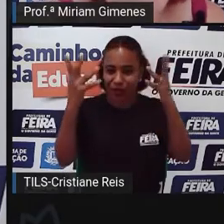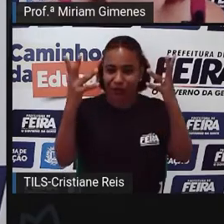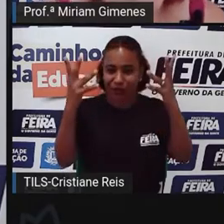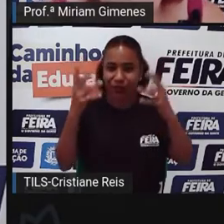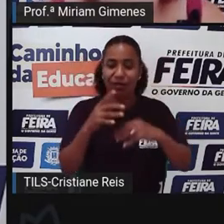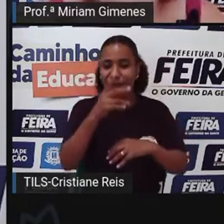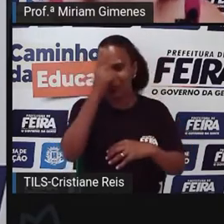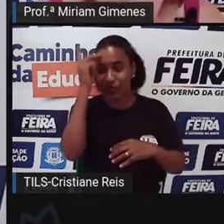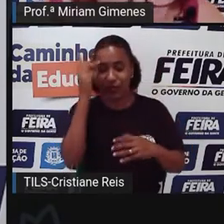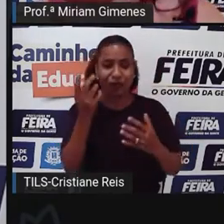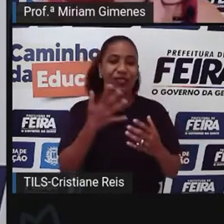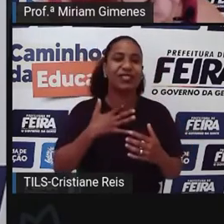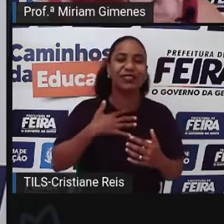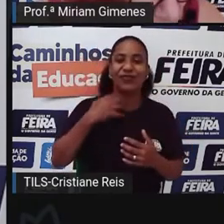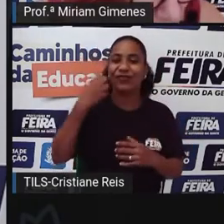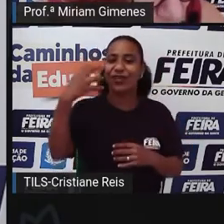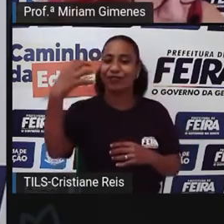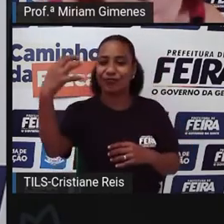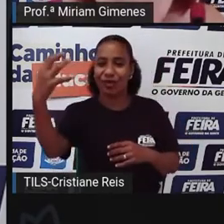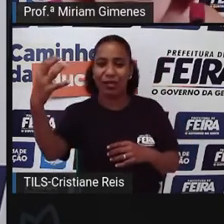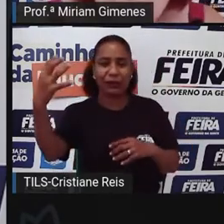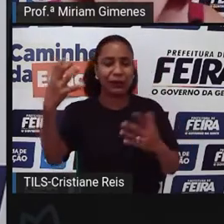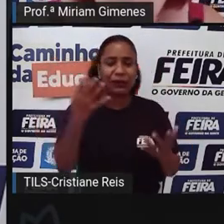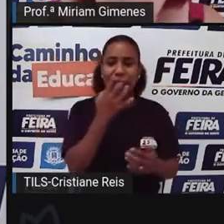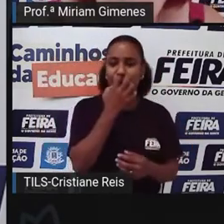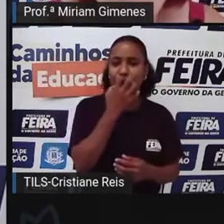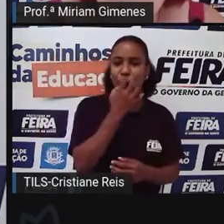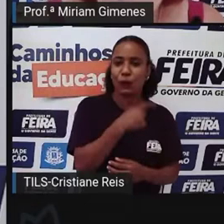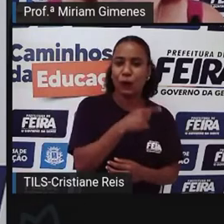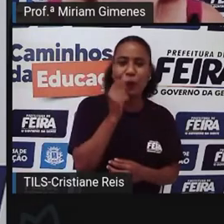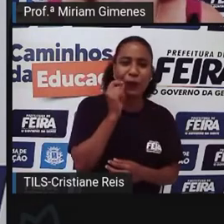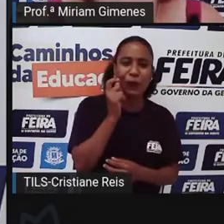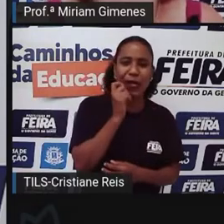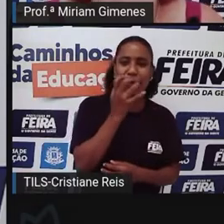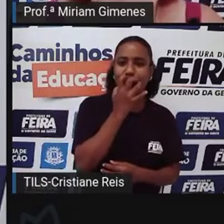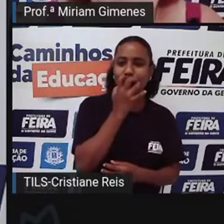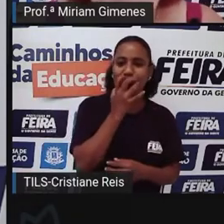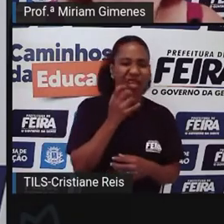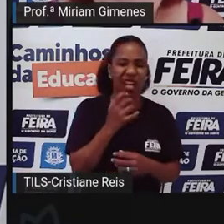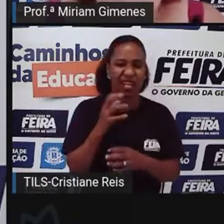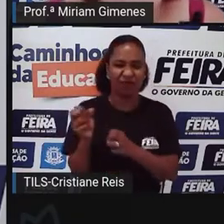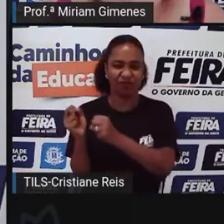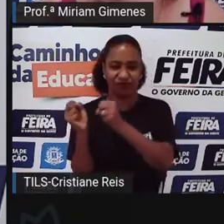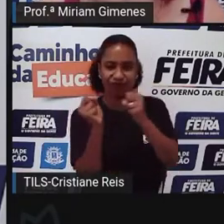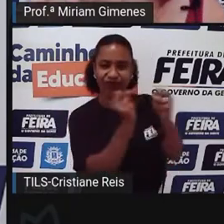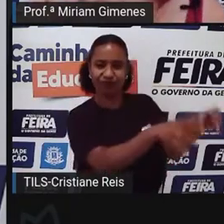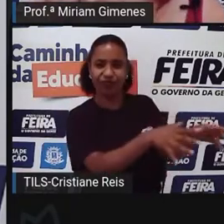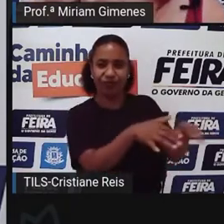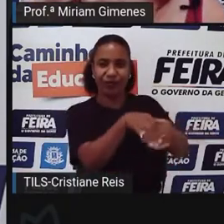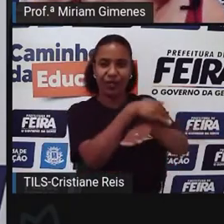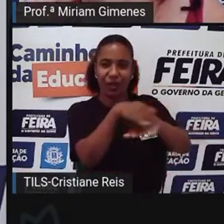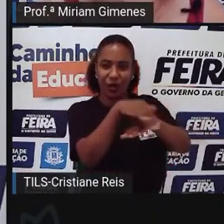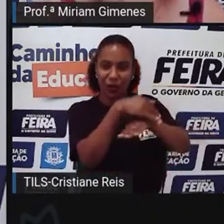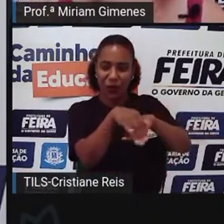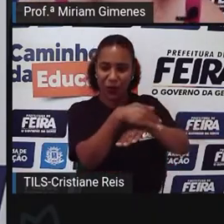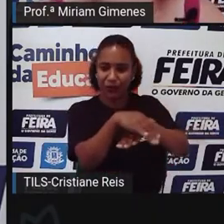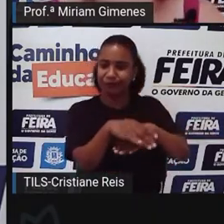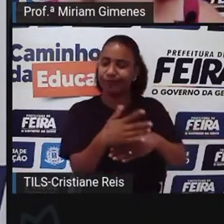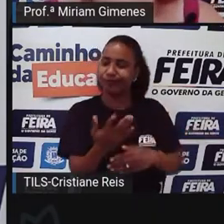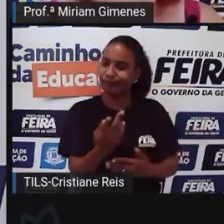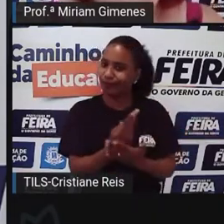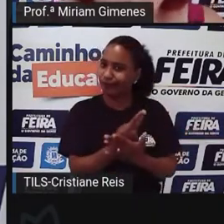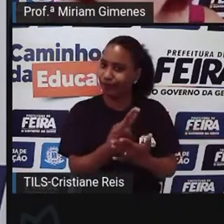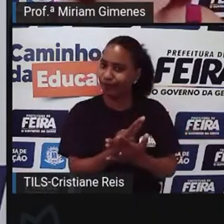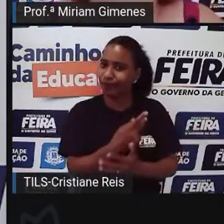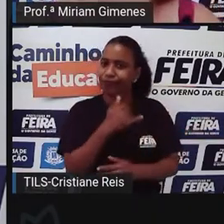As pessoas Querem viajar Querem curtir E aí não tem Com quem Deixar o cachorro O gato Vai lá E bota na rua Infelizmente Aí eu queria saber